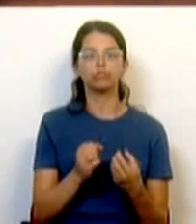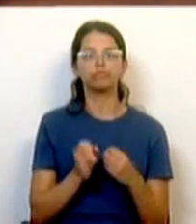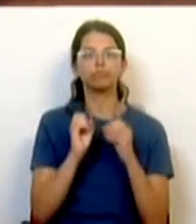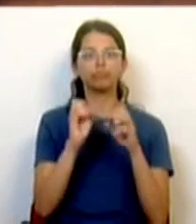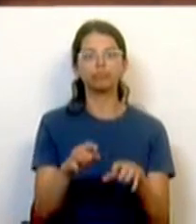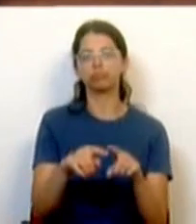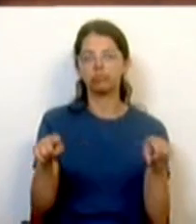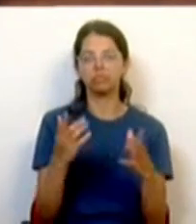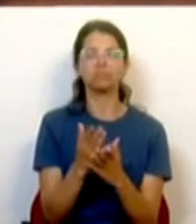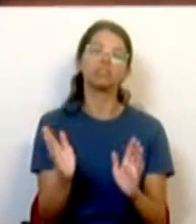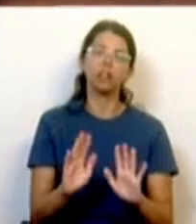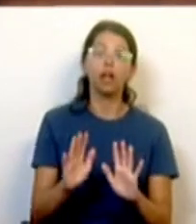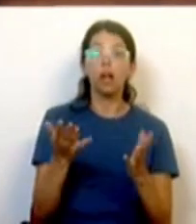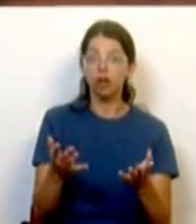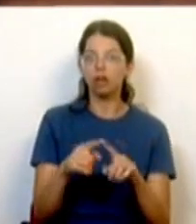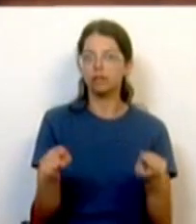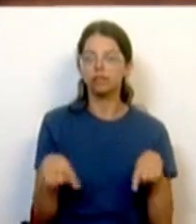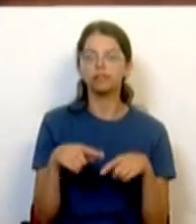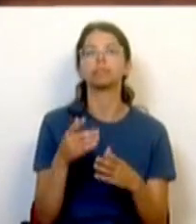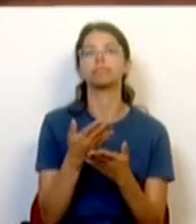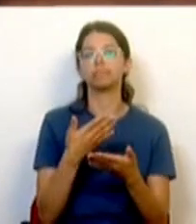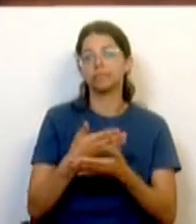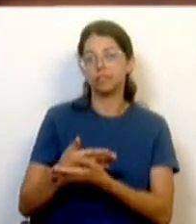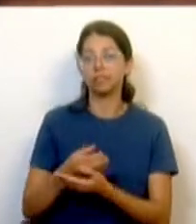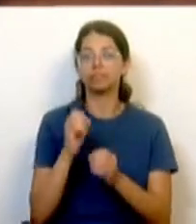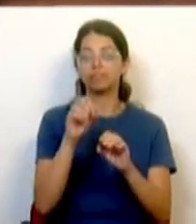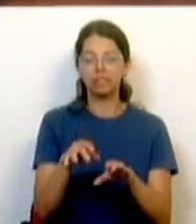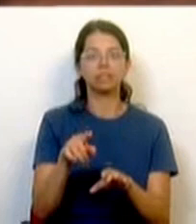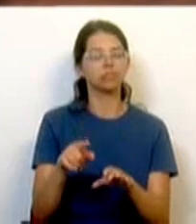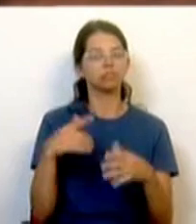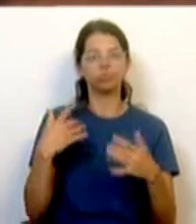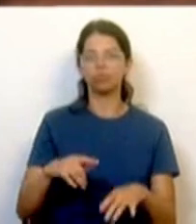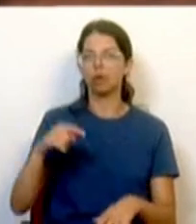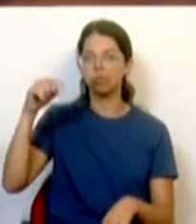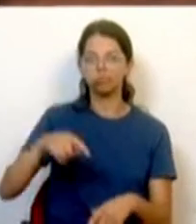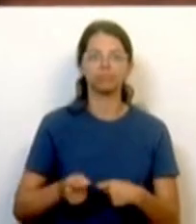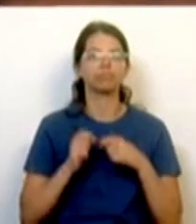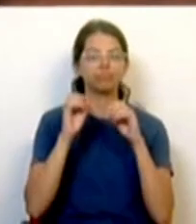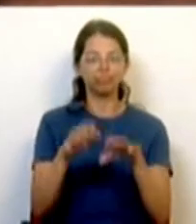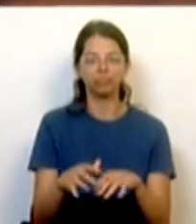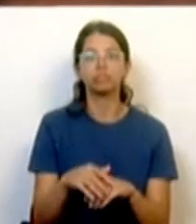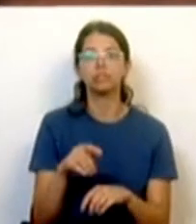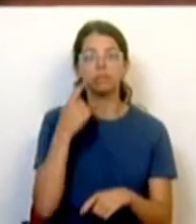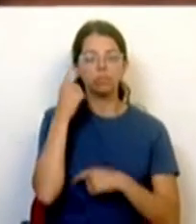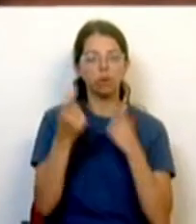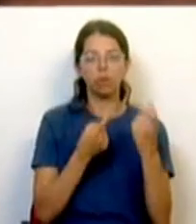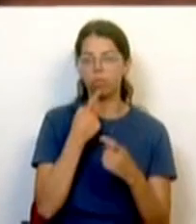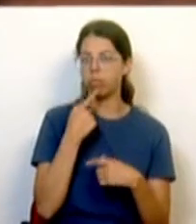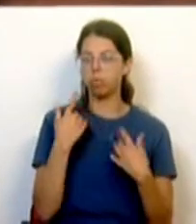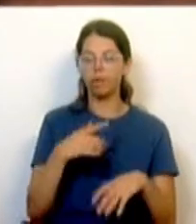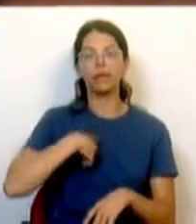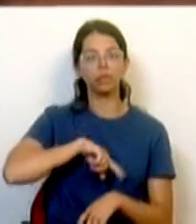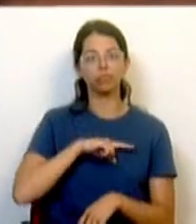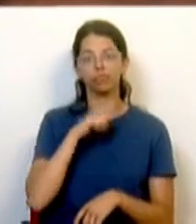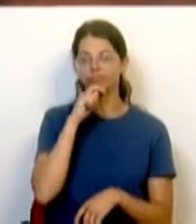momento a creche é a sua principal e primeira resposta, naturalmente com uma enorme procura a que nós todos